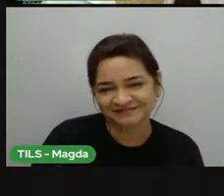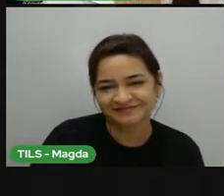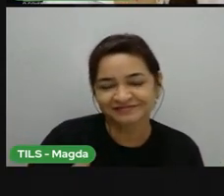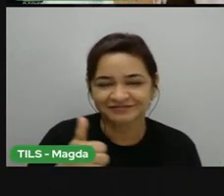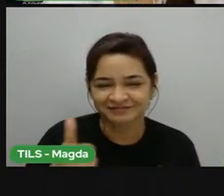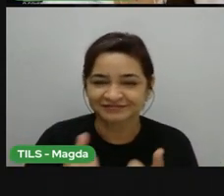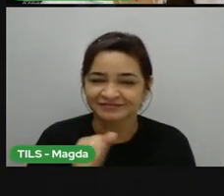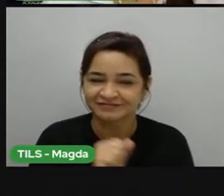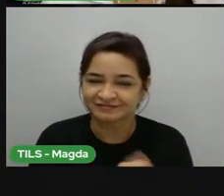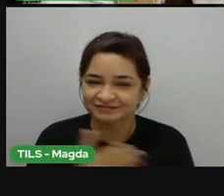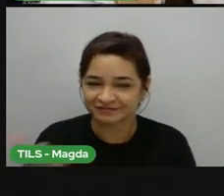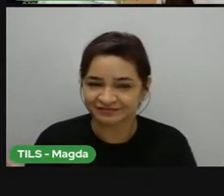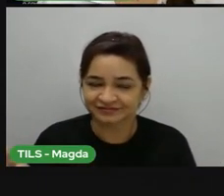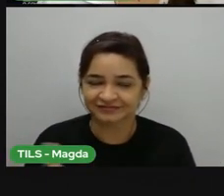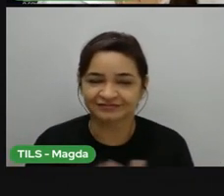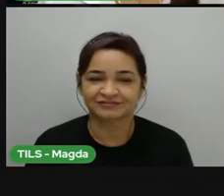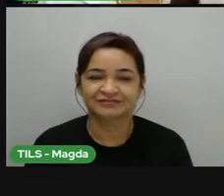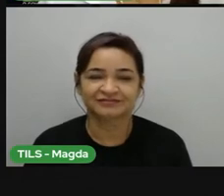todo mundo.